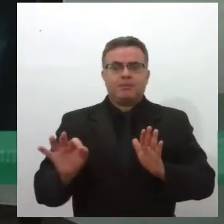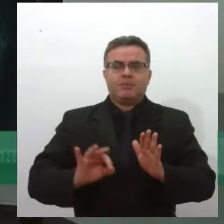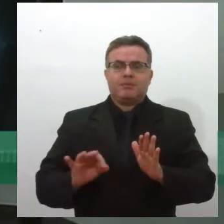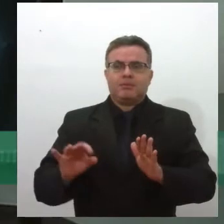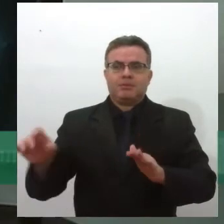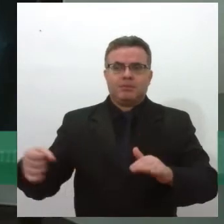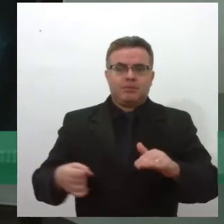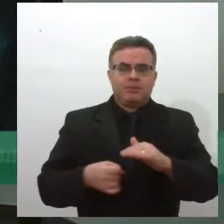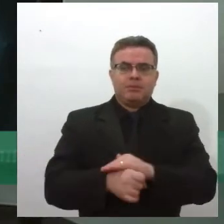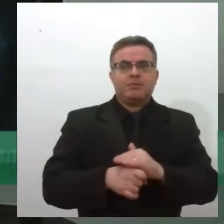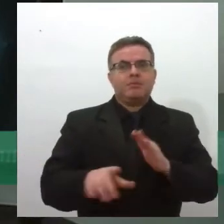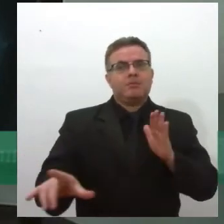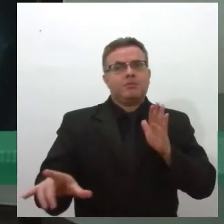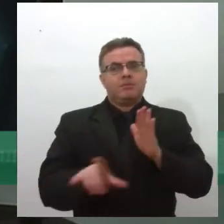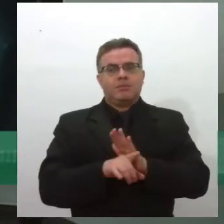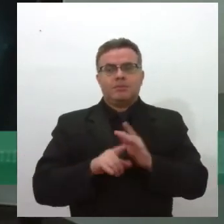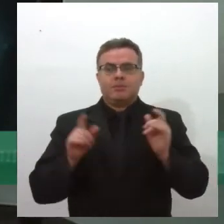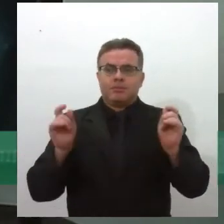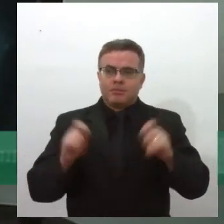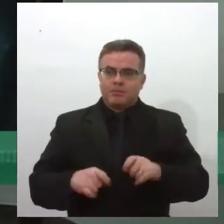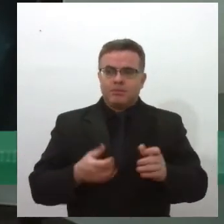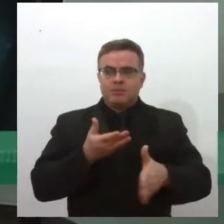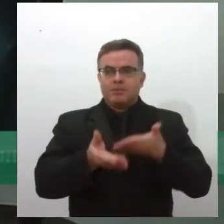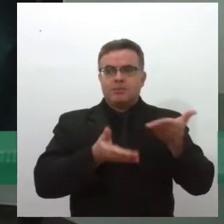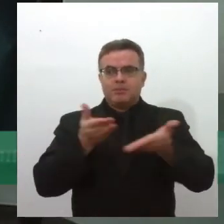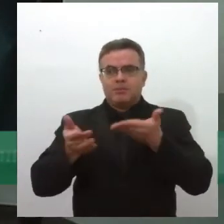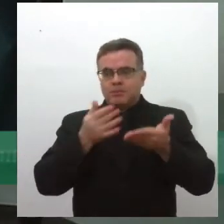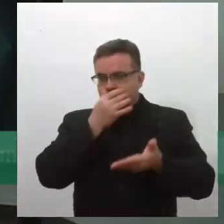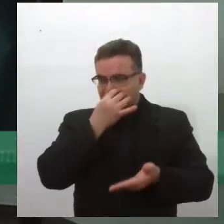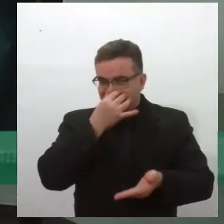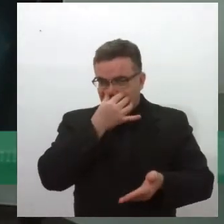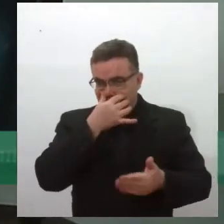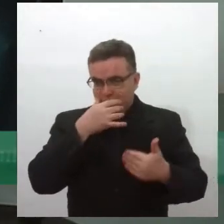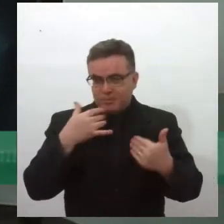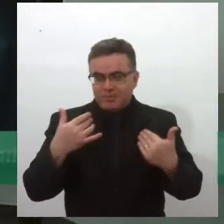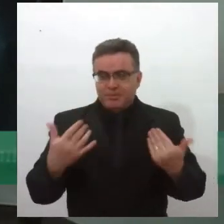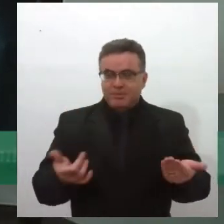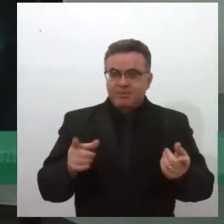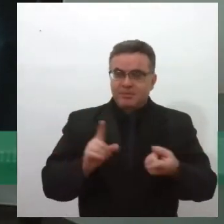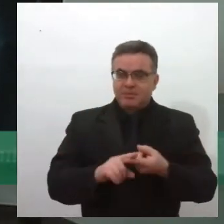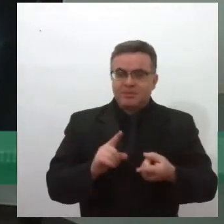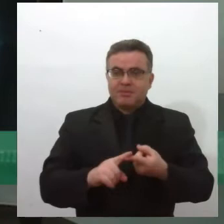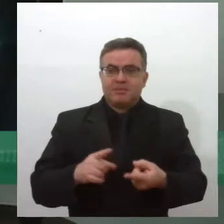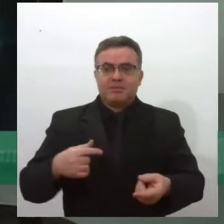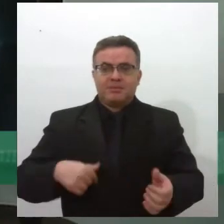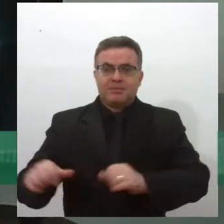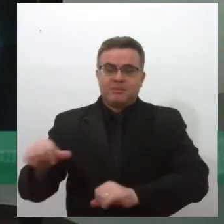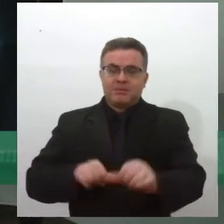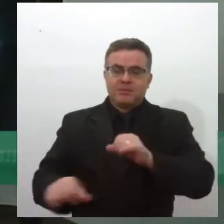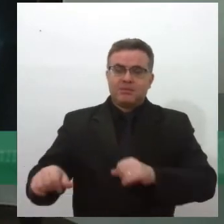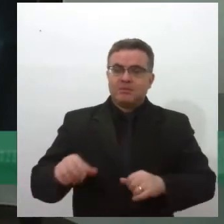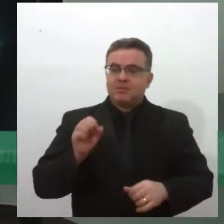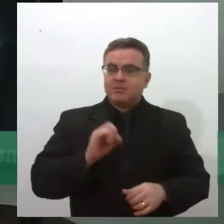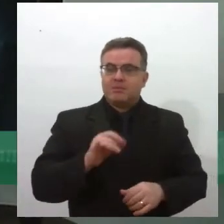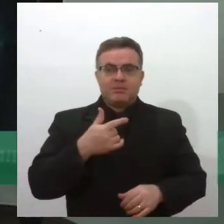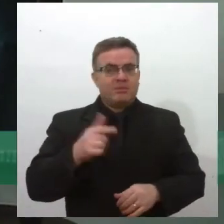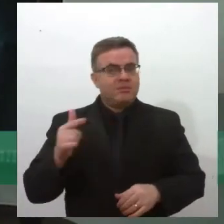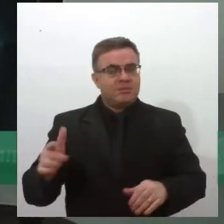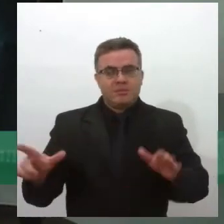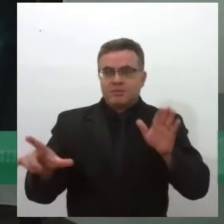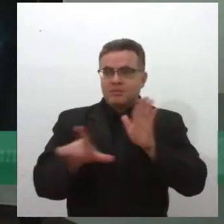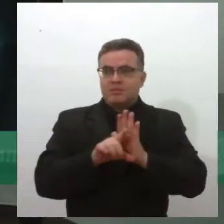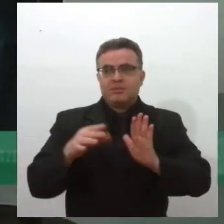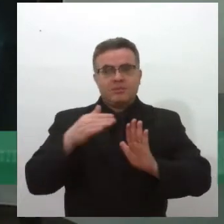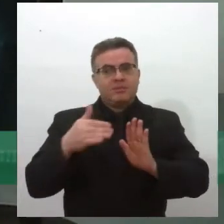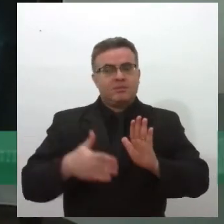houver uma lei que realmente possa ampará-los, amparar-nos, porque eu também sou transplantado, né? Se não houver essa lei,